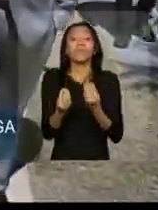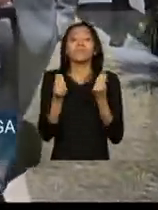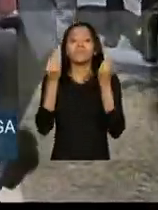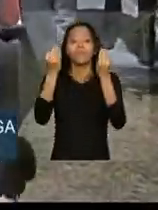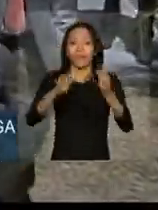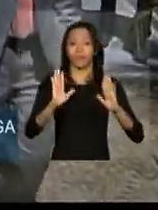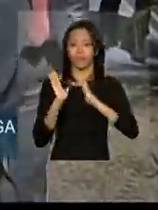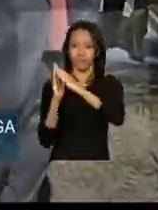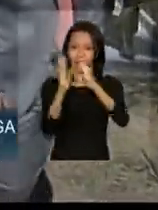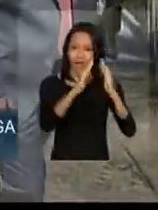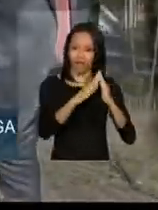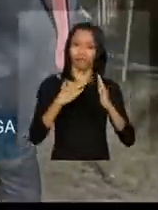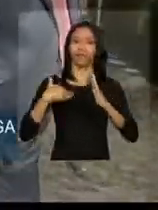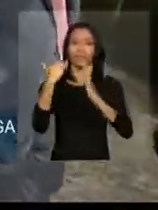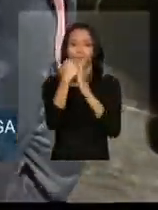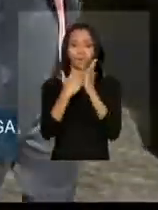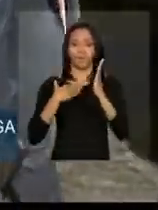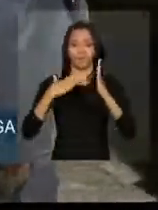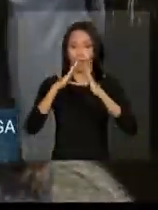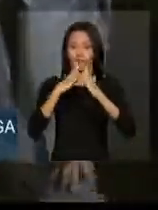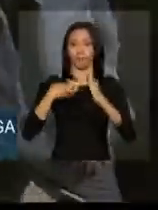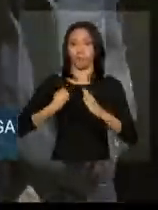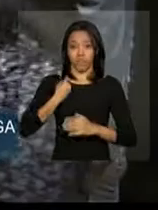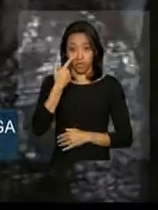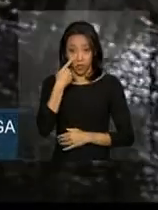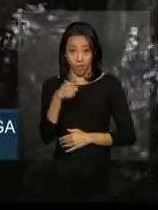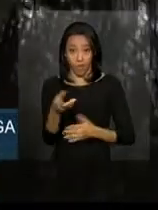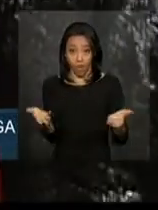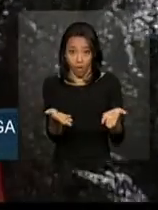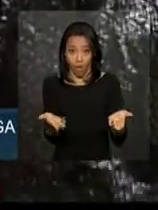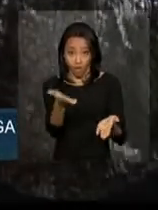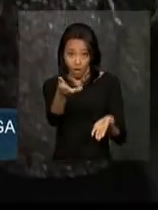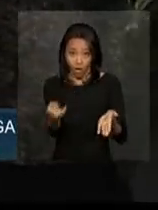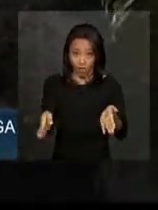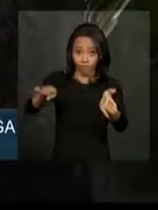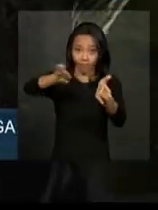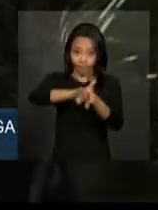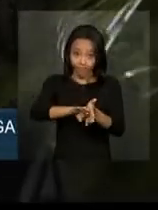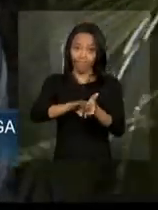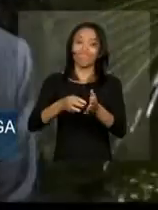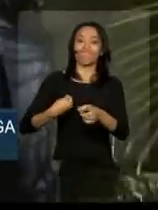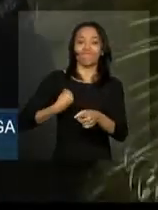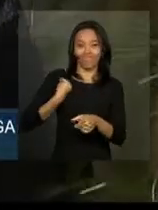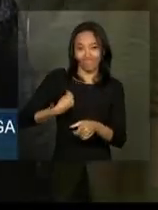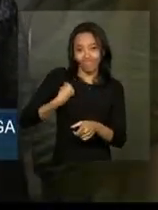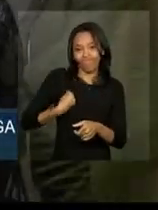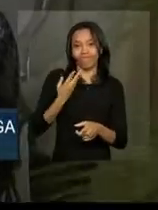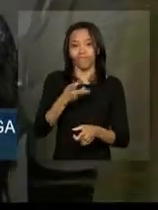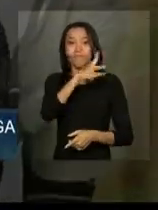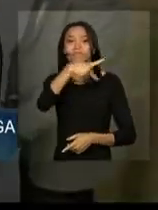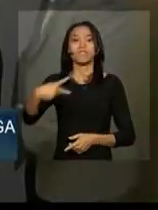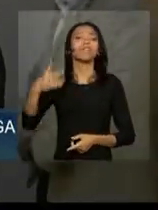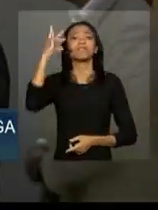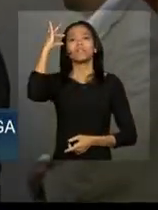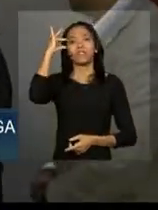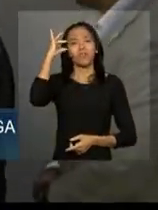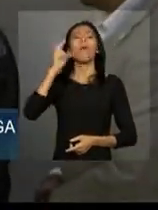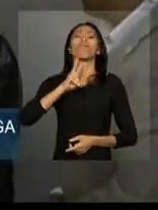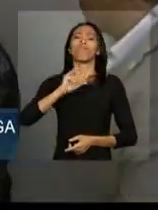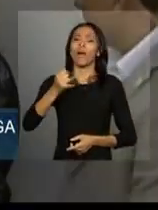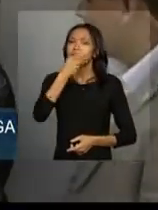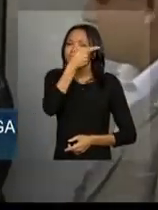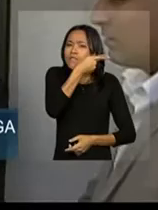do programa Minha Casa Minha Vida. Essas são imagens ao vivo, neste momento a presidenta Dilma Rousseff vai